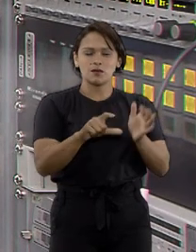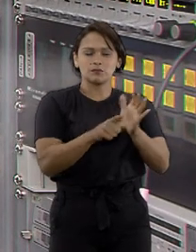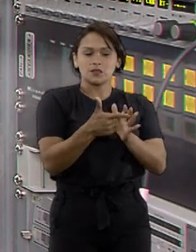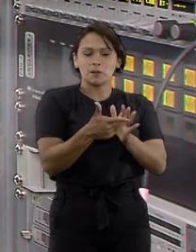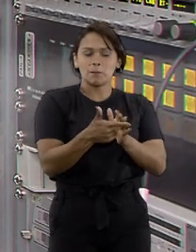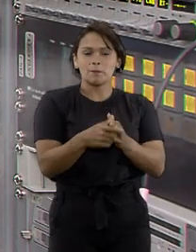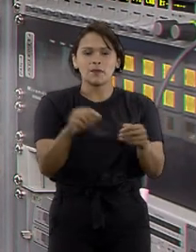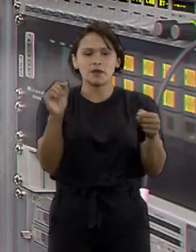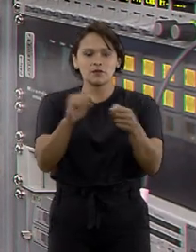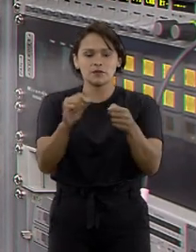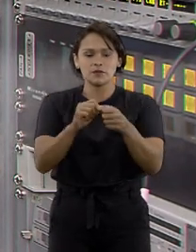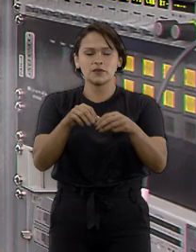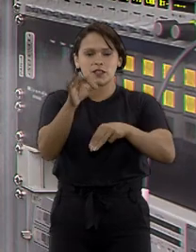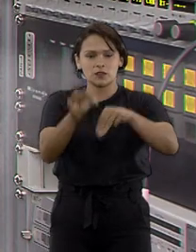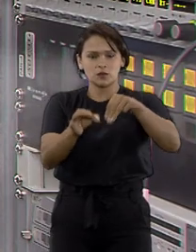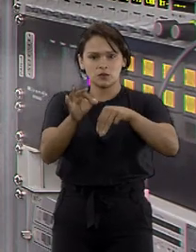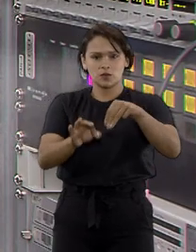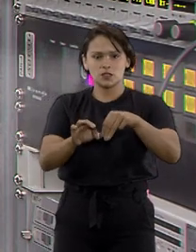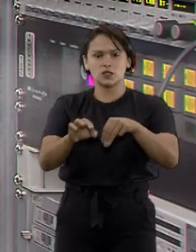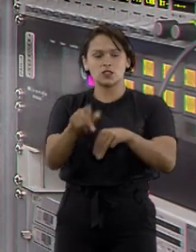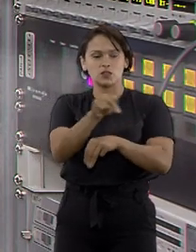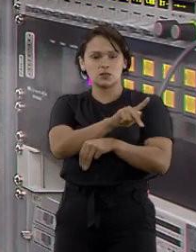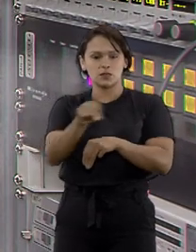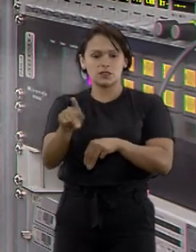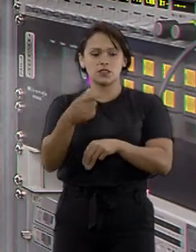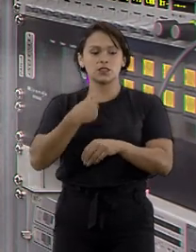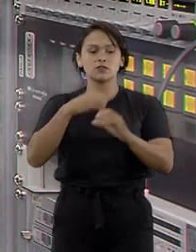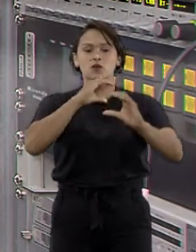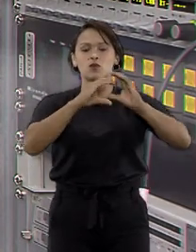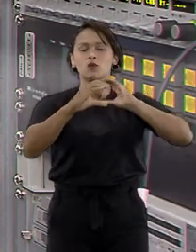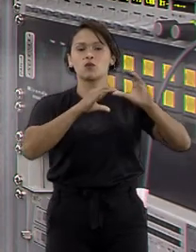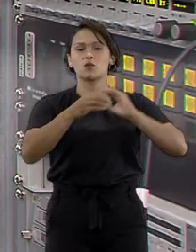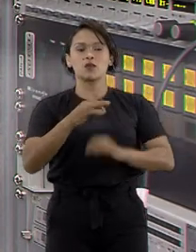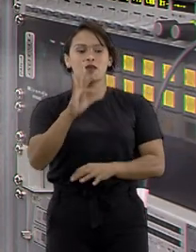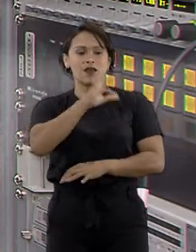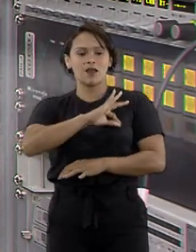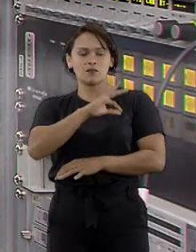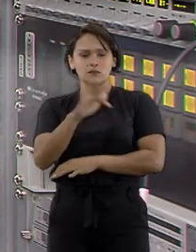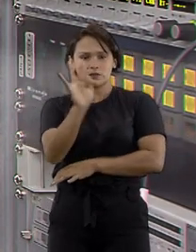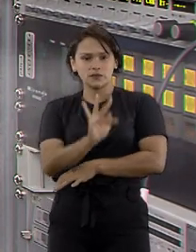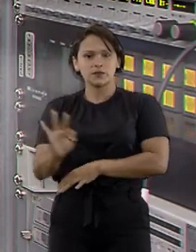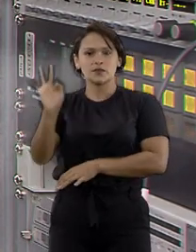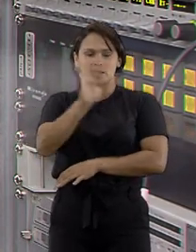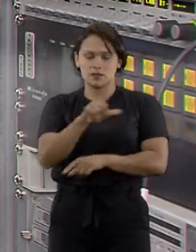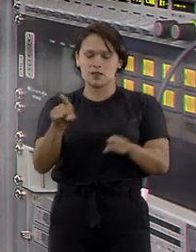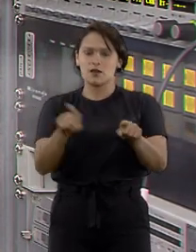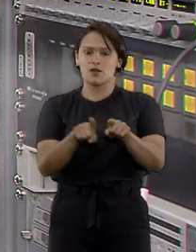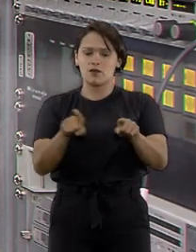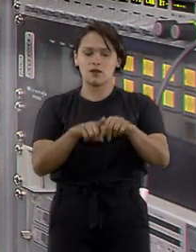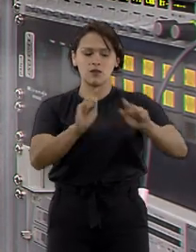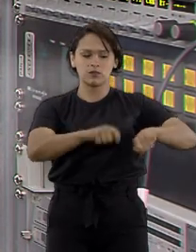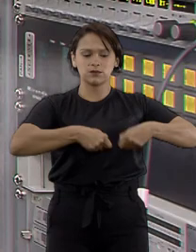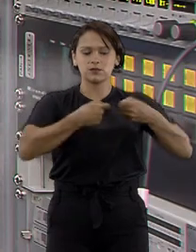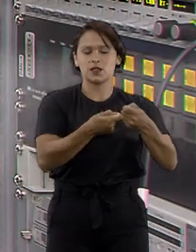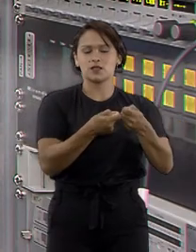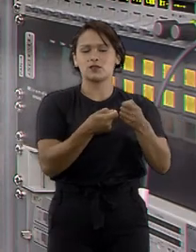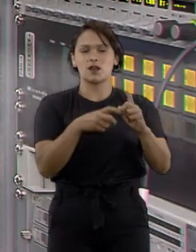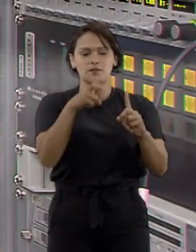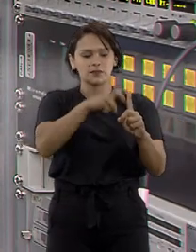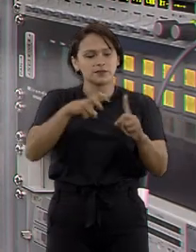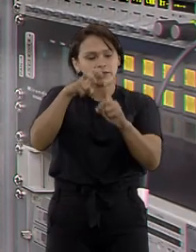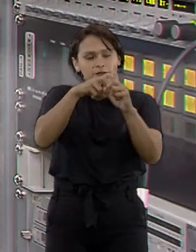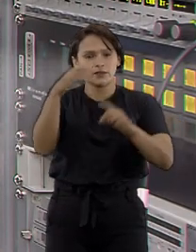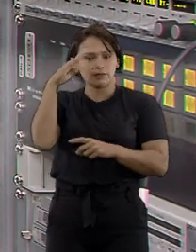primeiras ações do presidente do STJ, ministro Humberto Martins, foi comunicar o ataque à Polícia Federal e ao Comando de Defesa